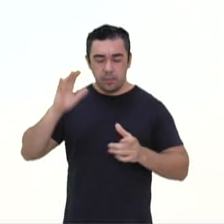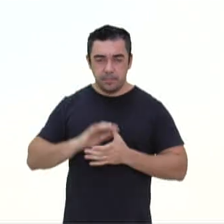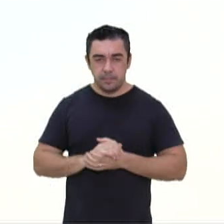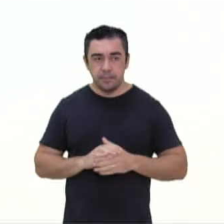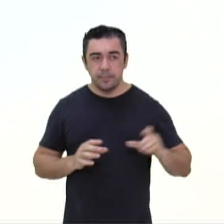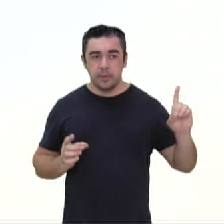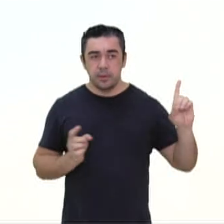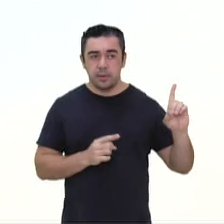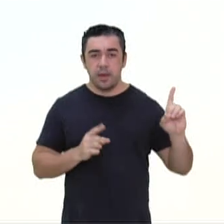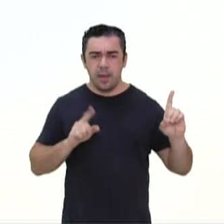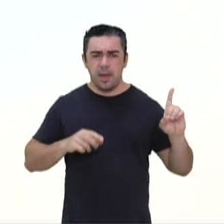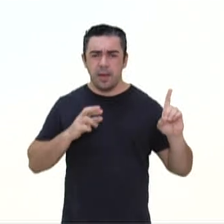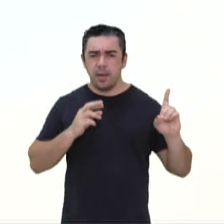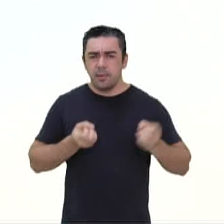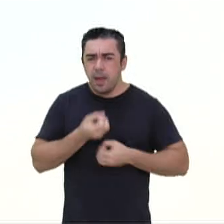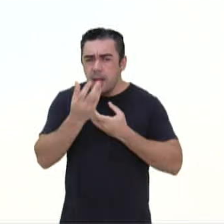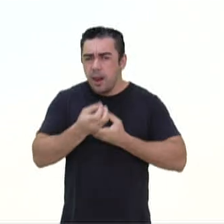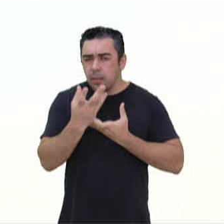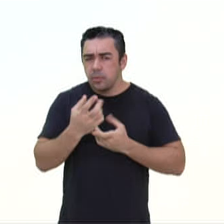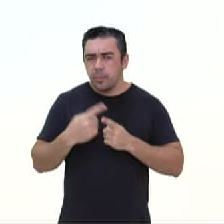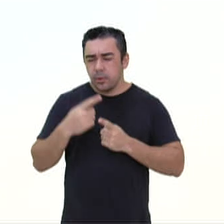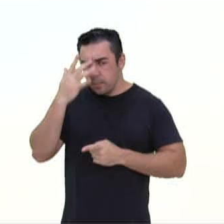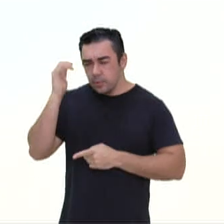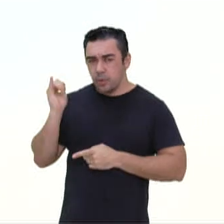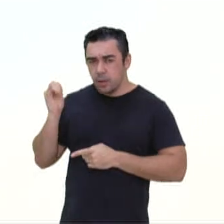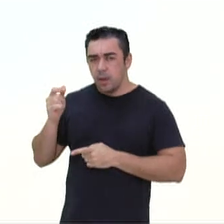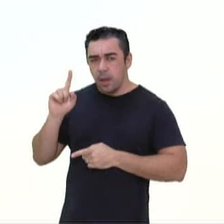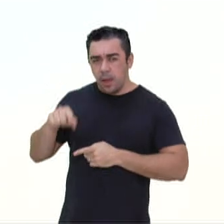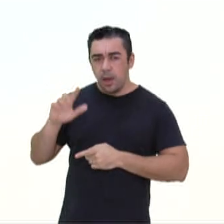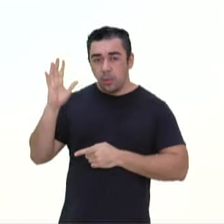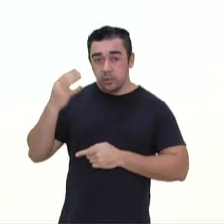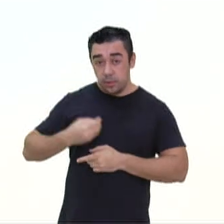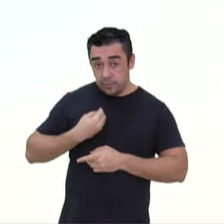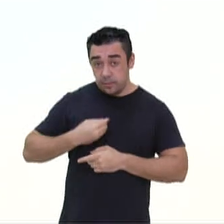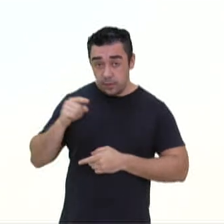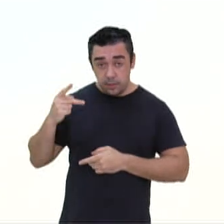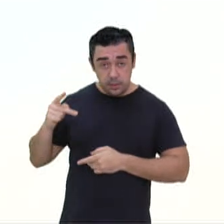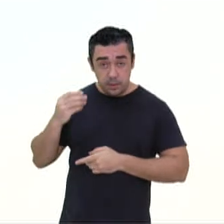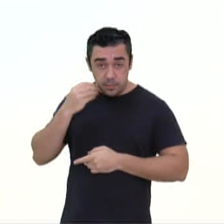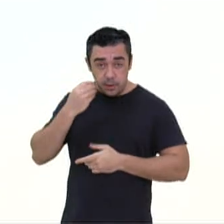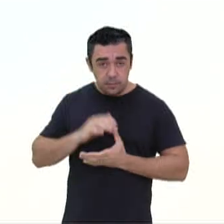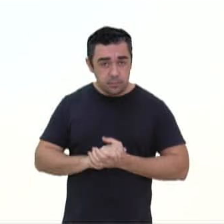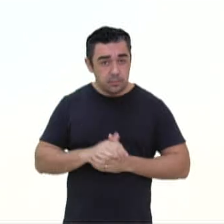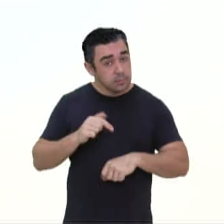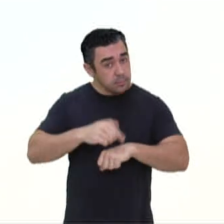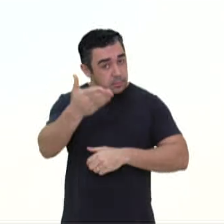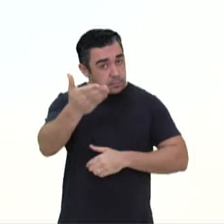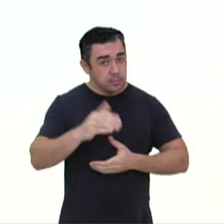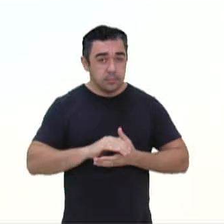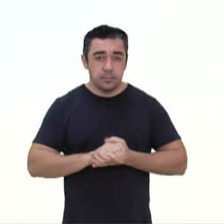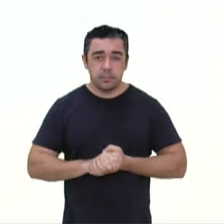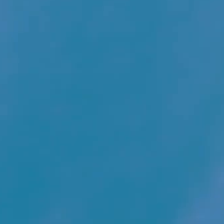D. Relato. Porque o narrador apenas apresenta fatos vividos por ele. Agora com vocês.